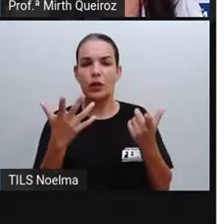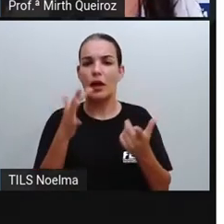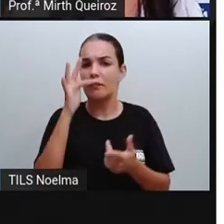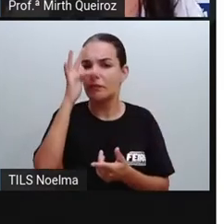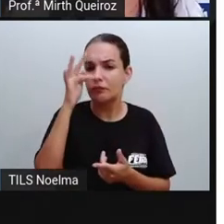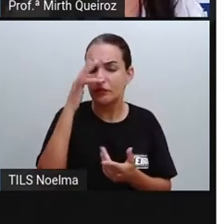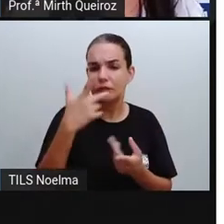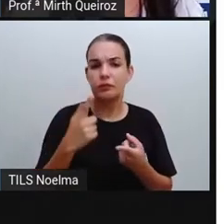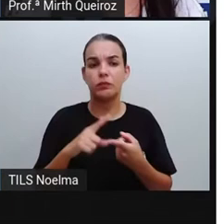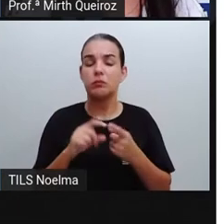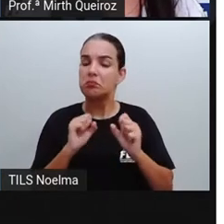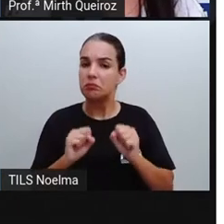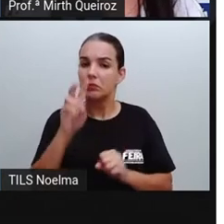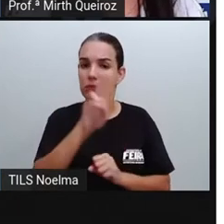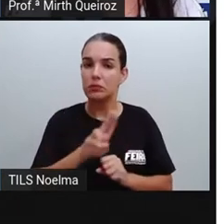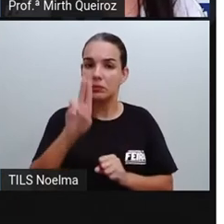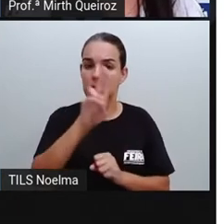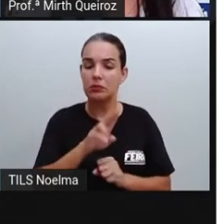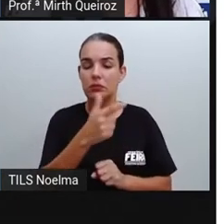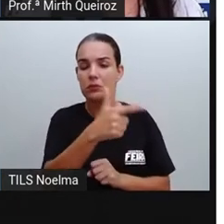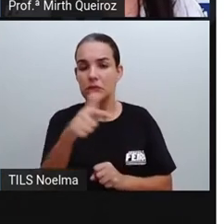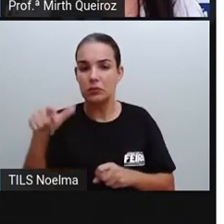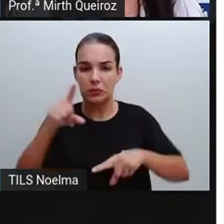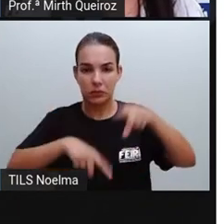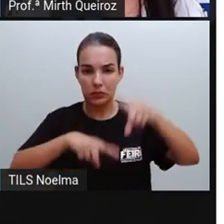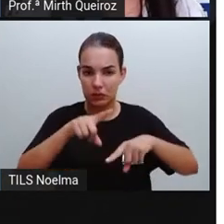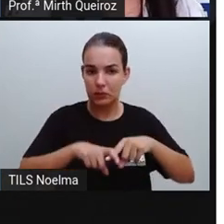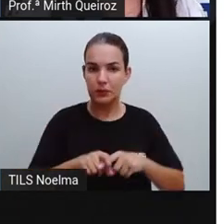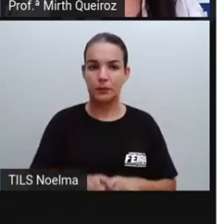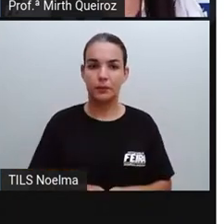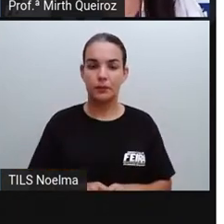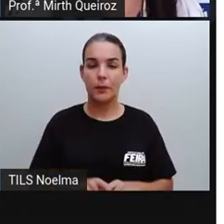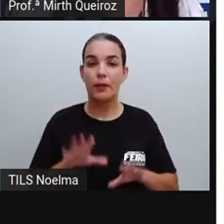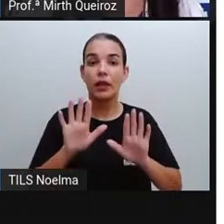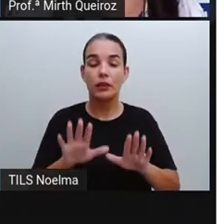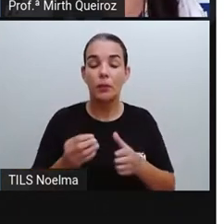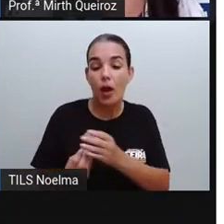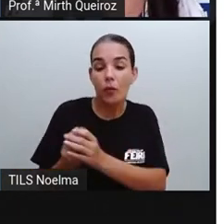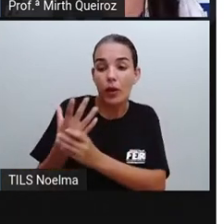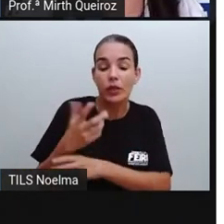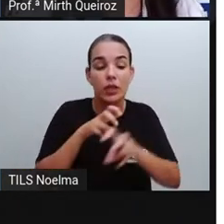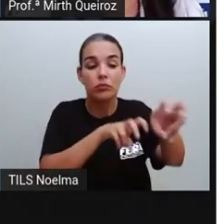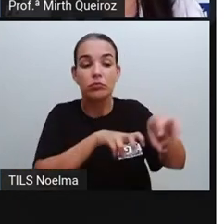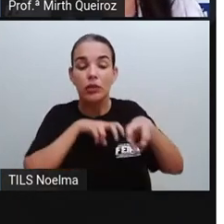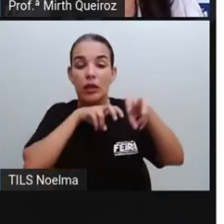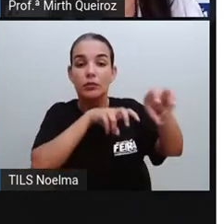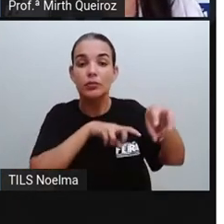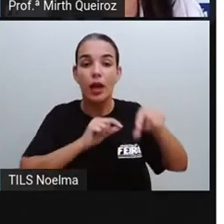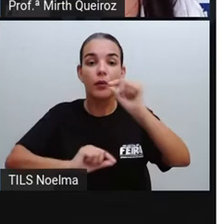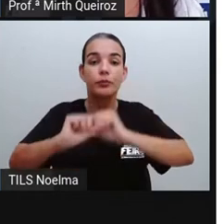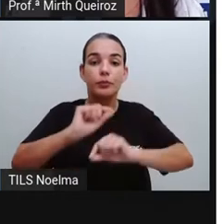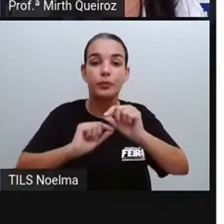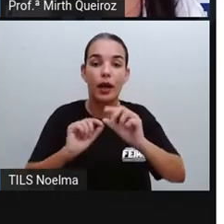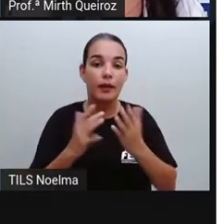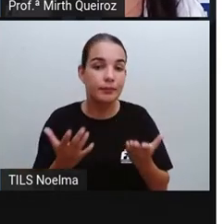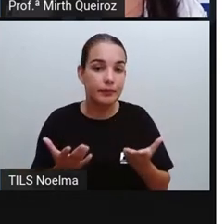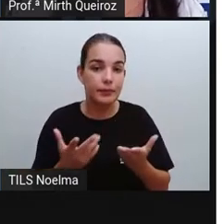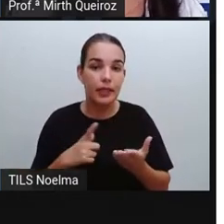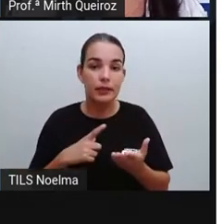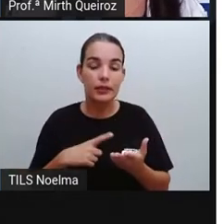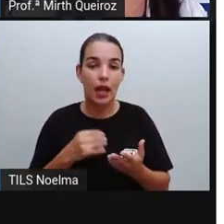são utilizados aí para a produção de um outro produto. Os de origem agrícola, que, neste caso,